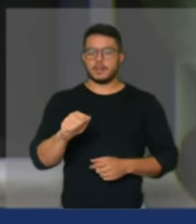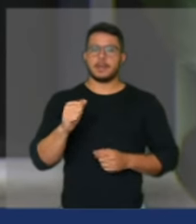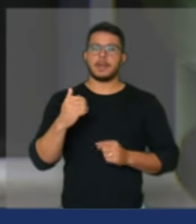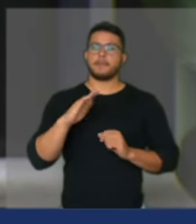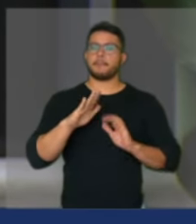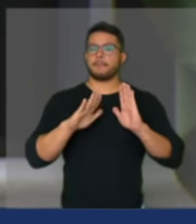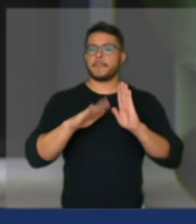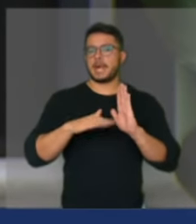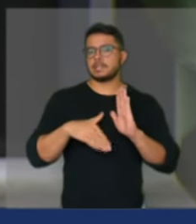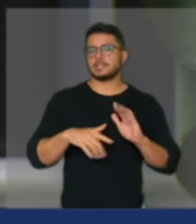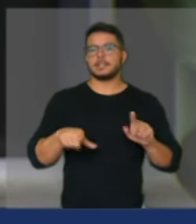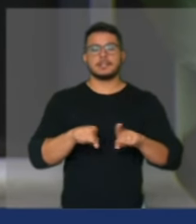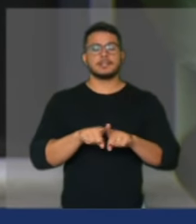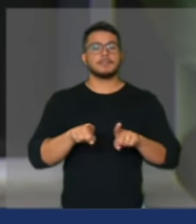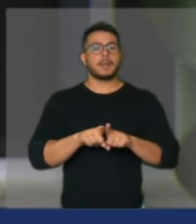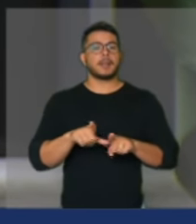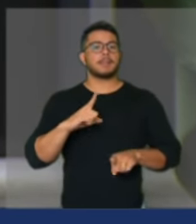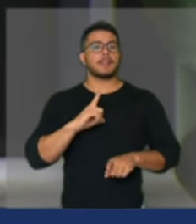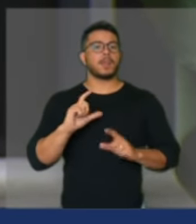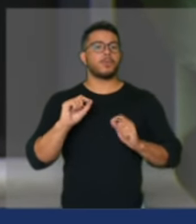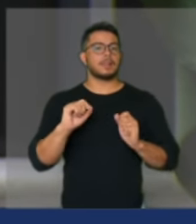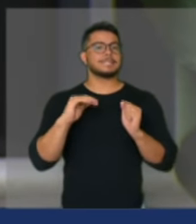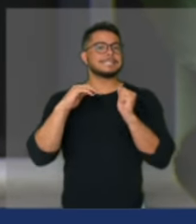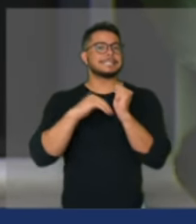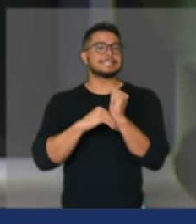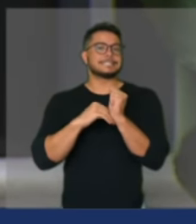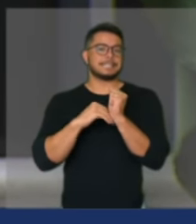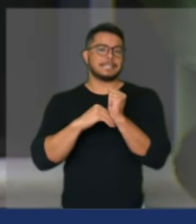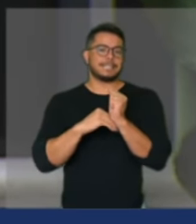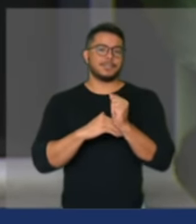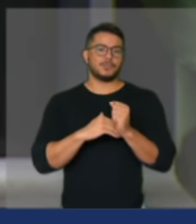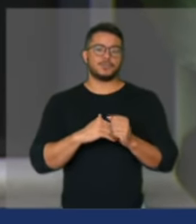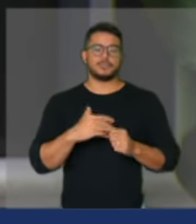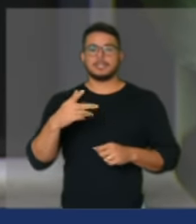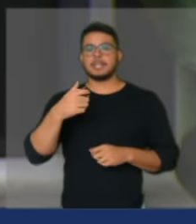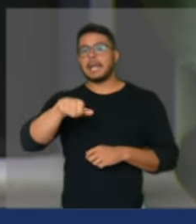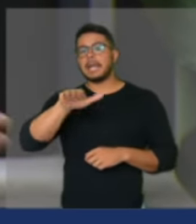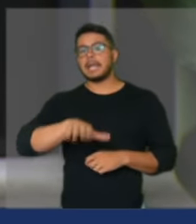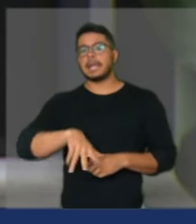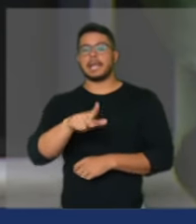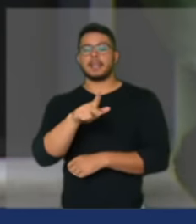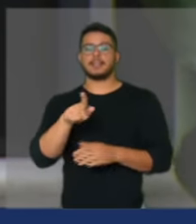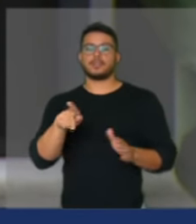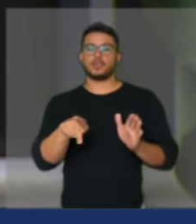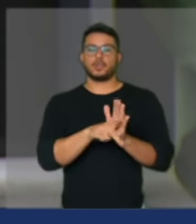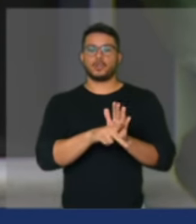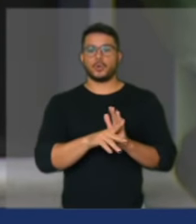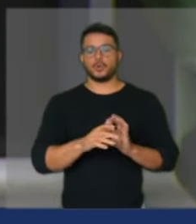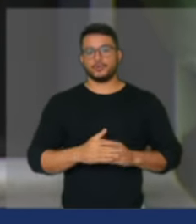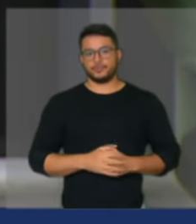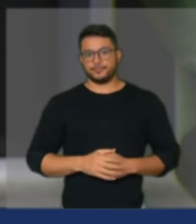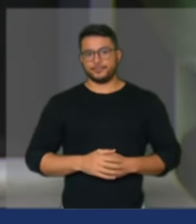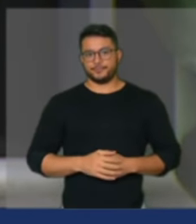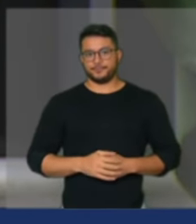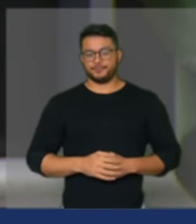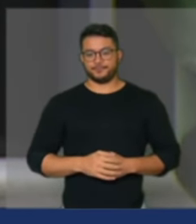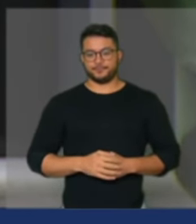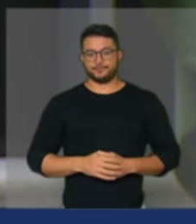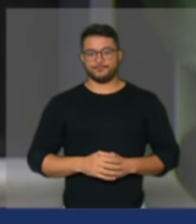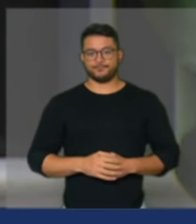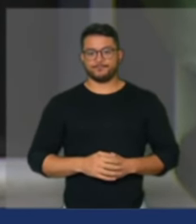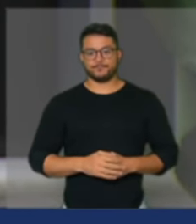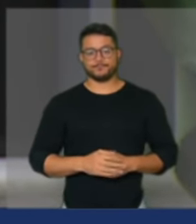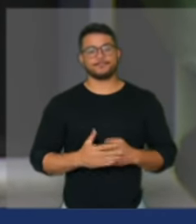proprietários eles ficam escondidos às vezes as coisas vazam como aconteceu agora e é